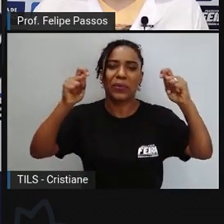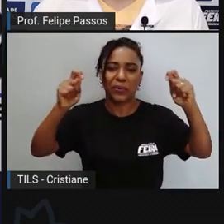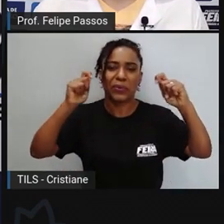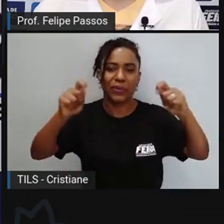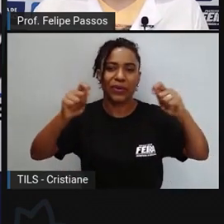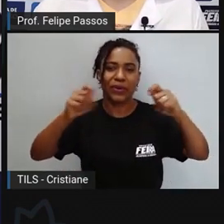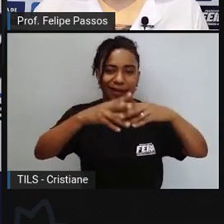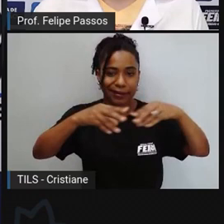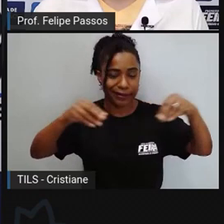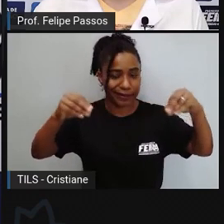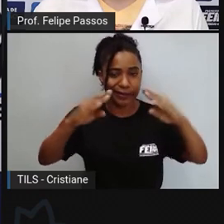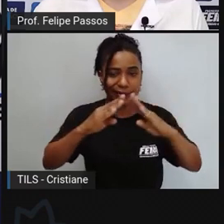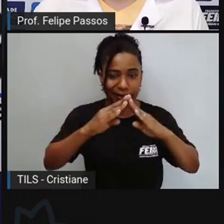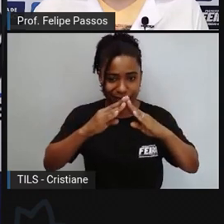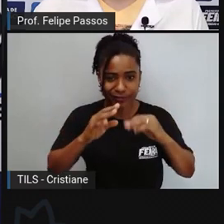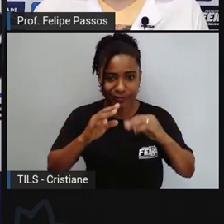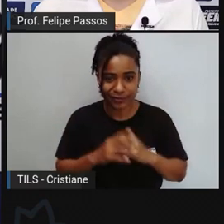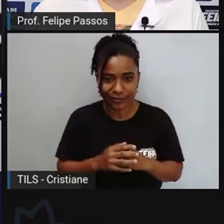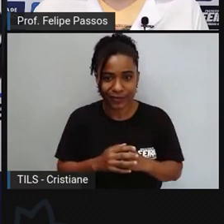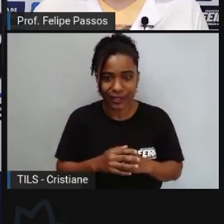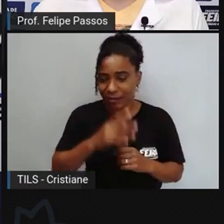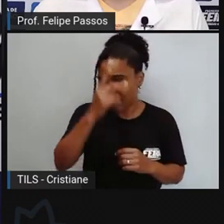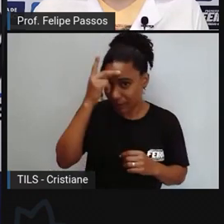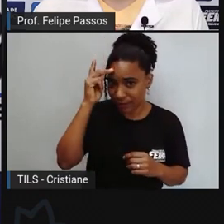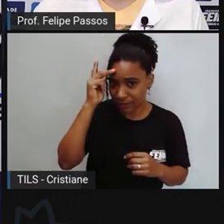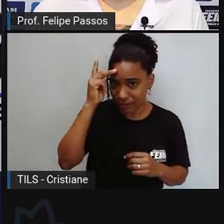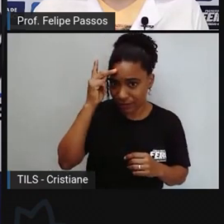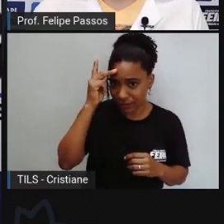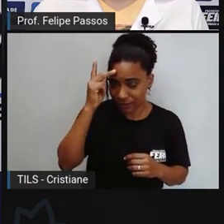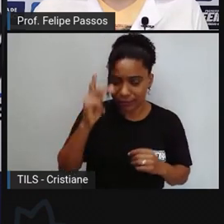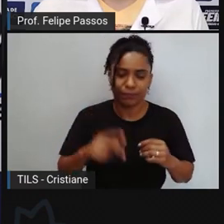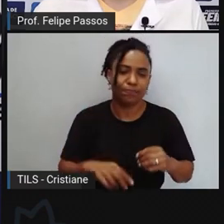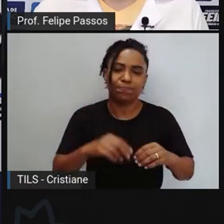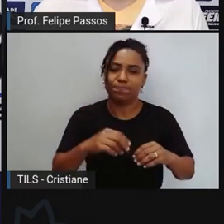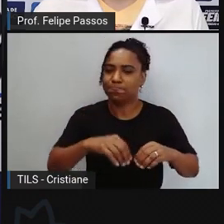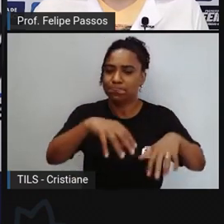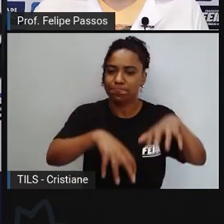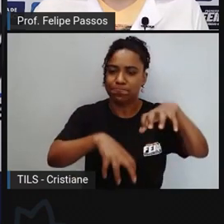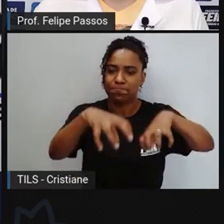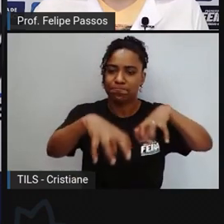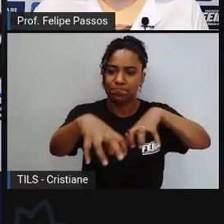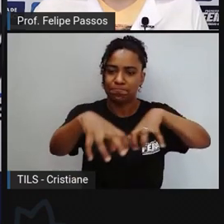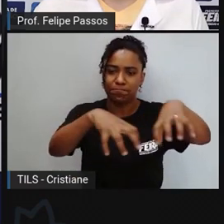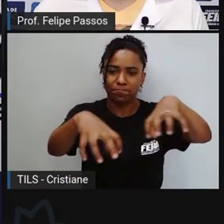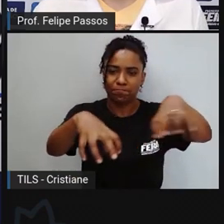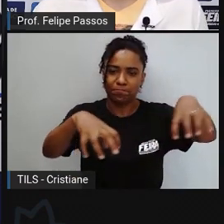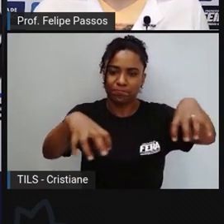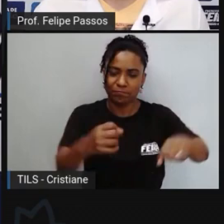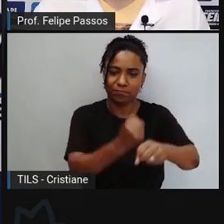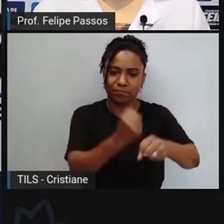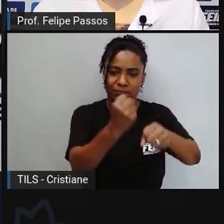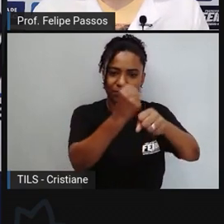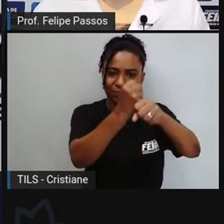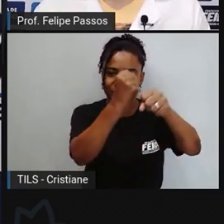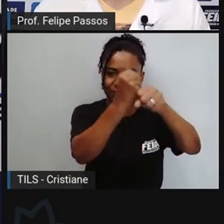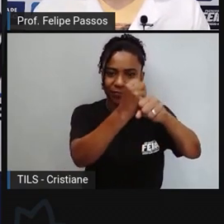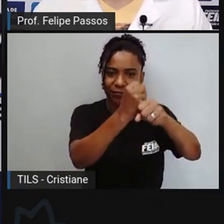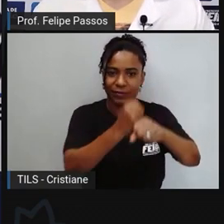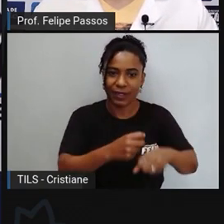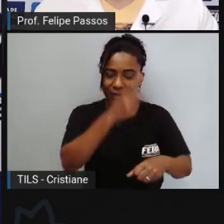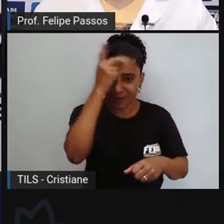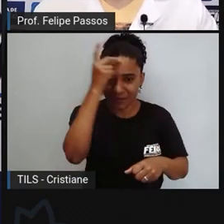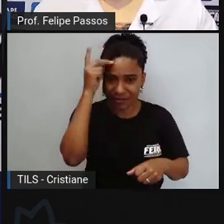que colocar a primeira pedra no alicerce a pessoa vai ligar no